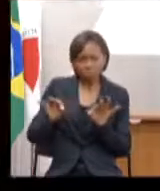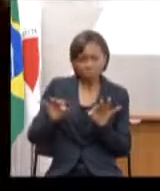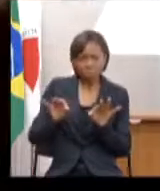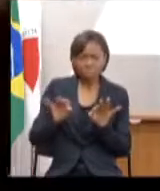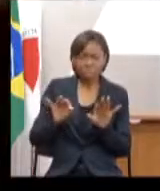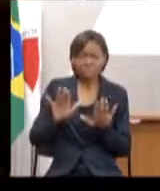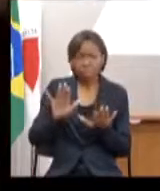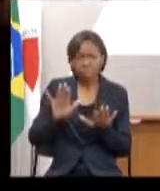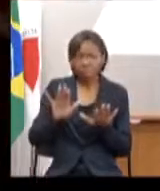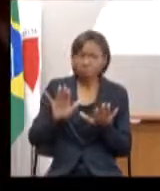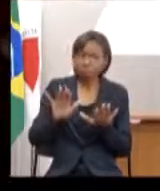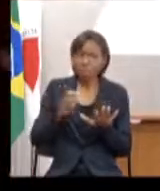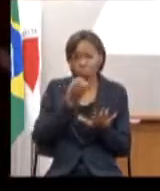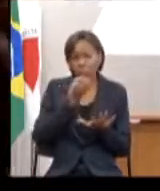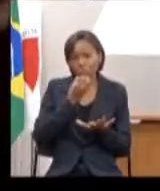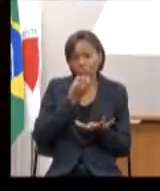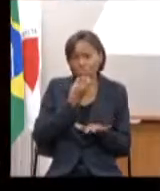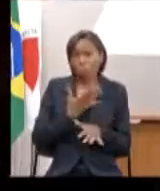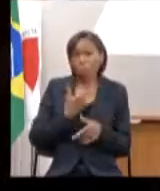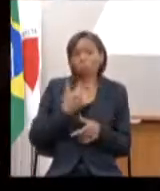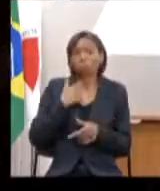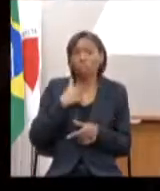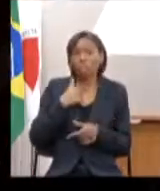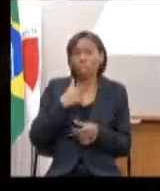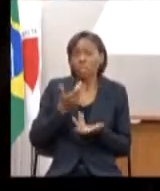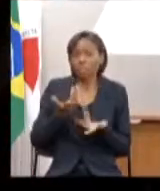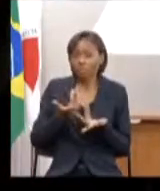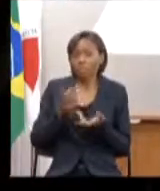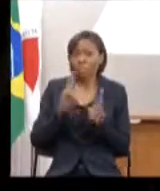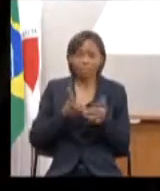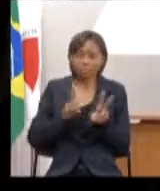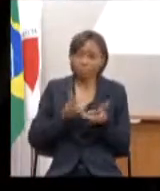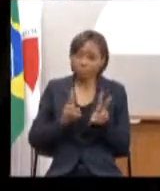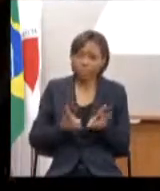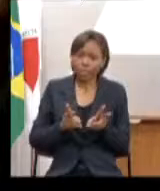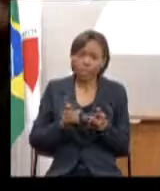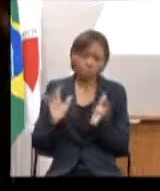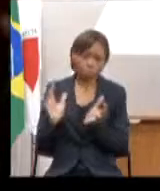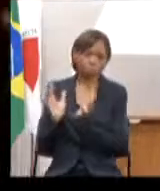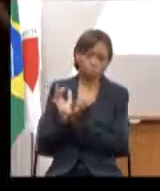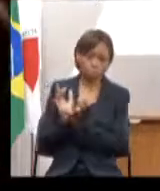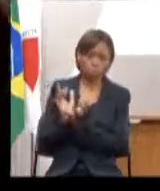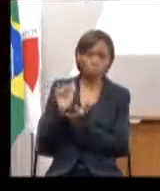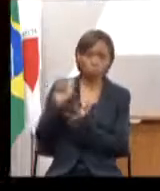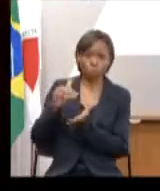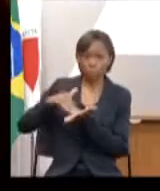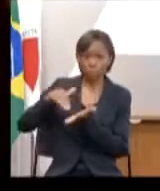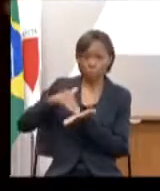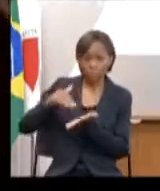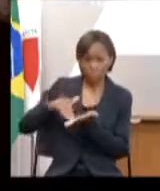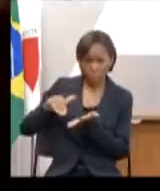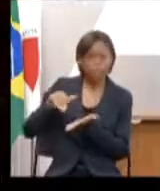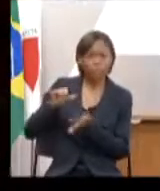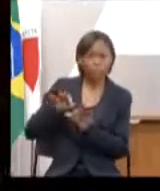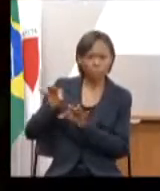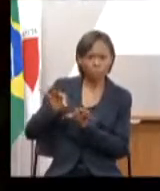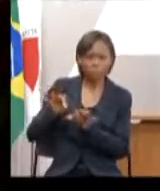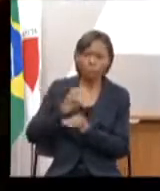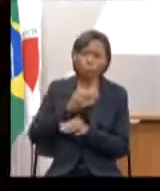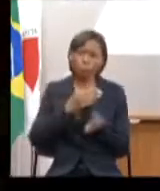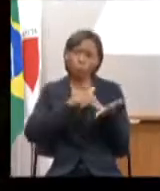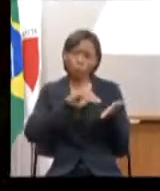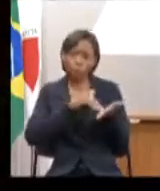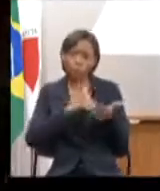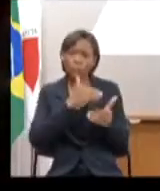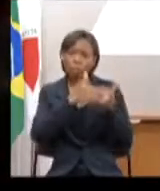boa vontade, que eu sempre encontrei por parte dos secretários, tanto de planejamento, como de desenvolvimento, como da